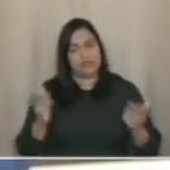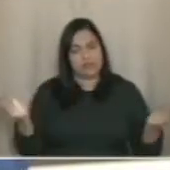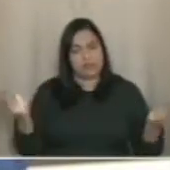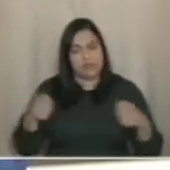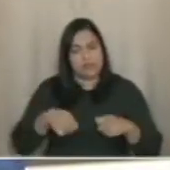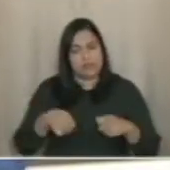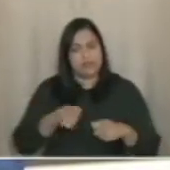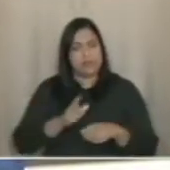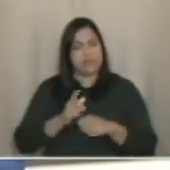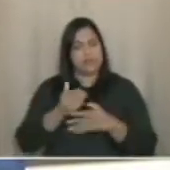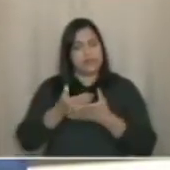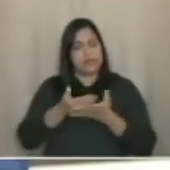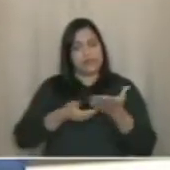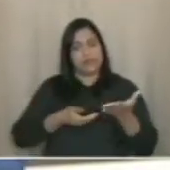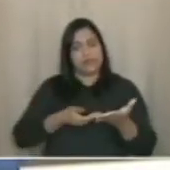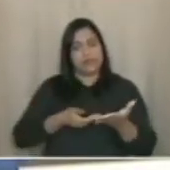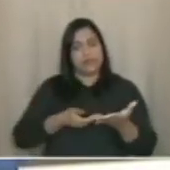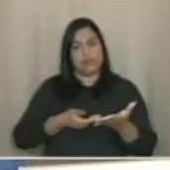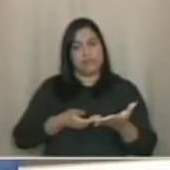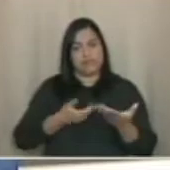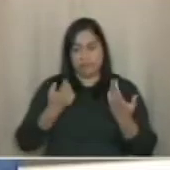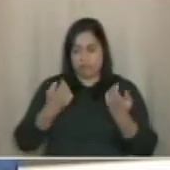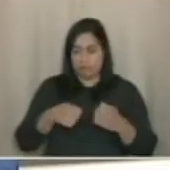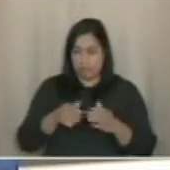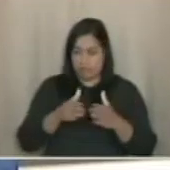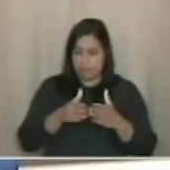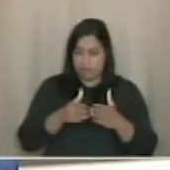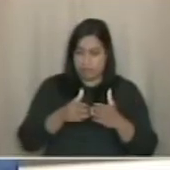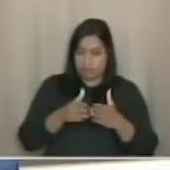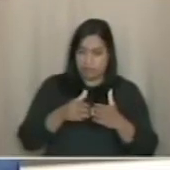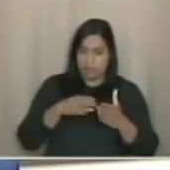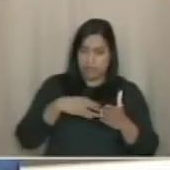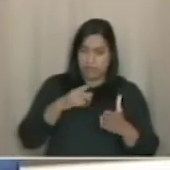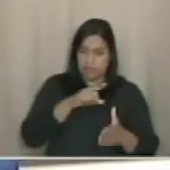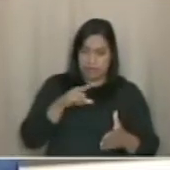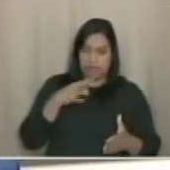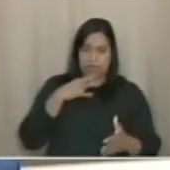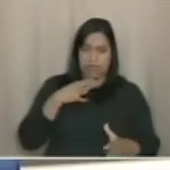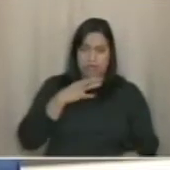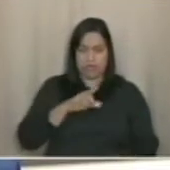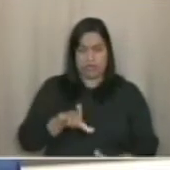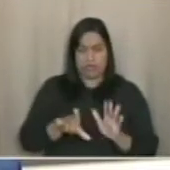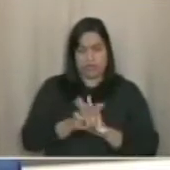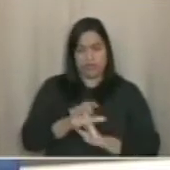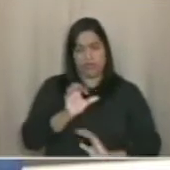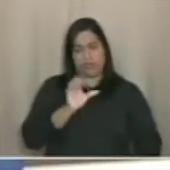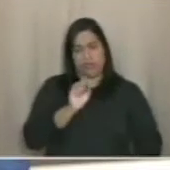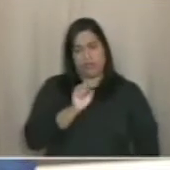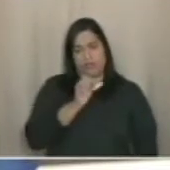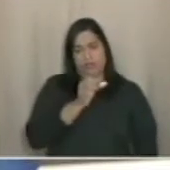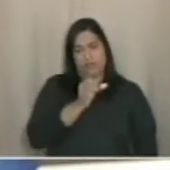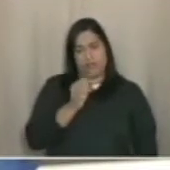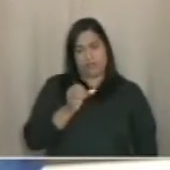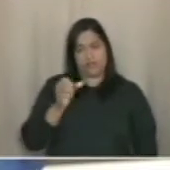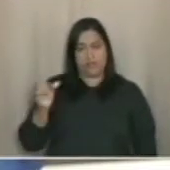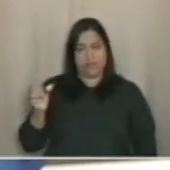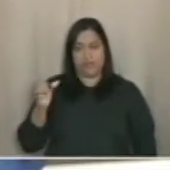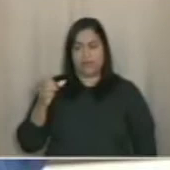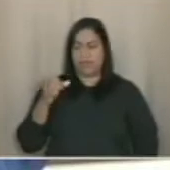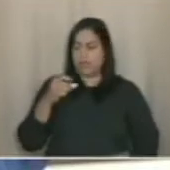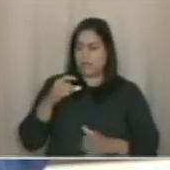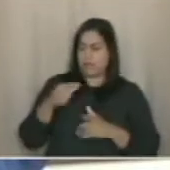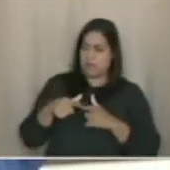contratos. Porque não basta licitar. Quem conhece a lei 8666, vereador Eduardo Marques, sabe que o problema não é